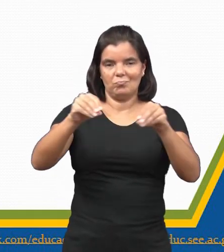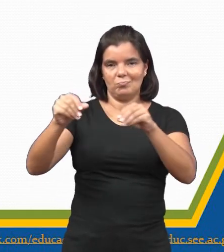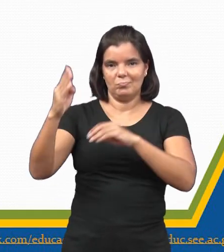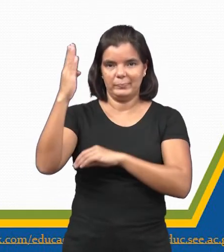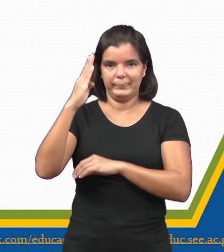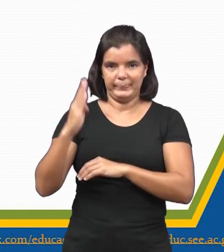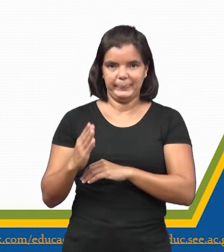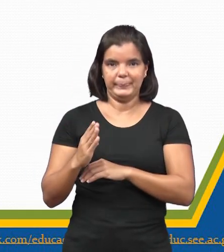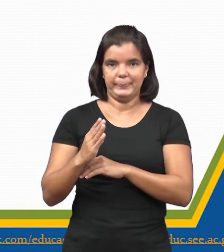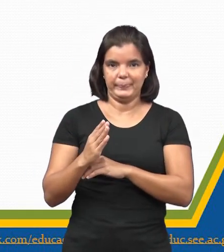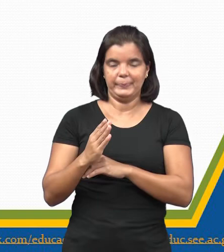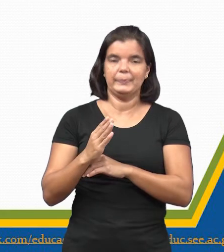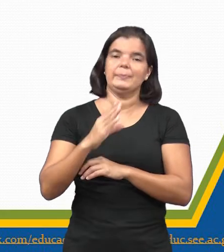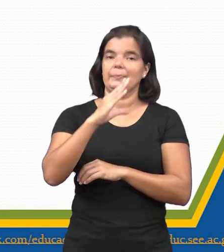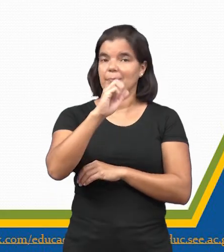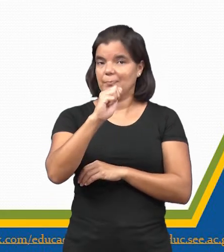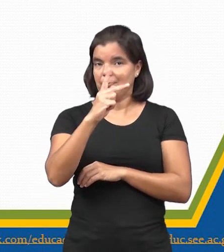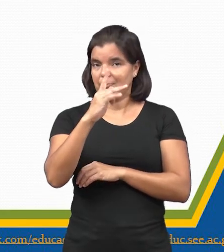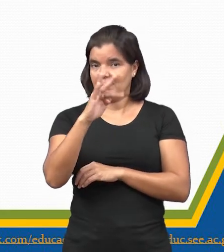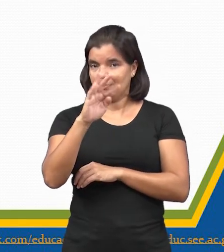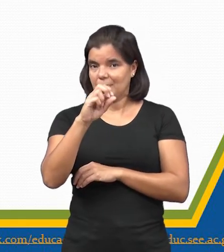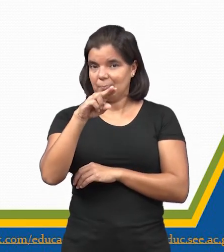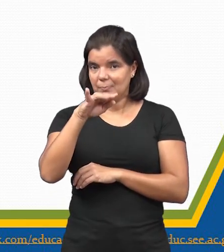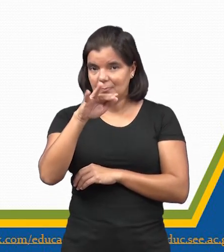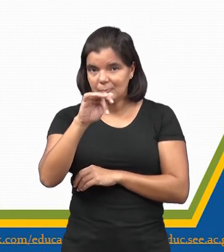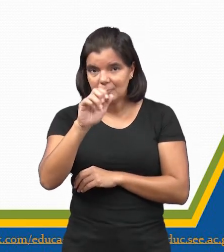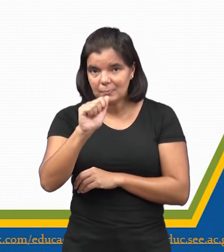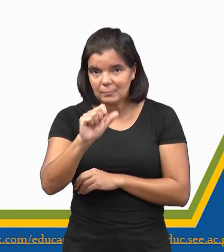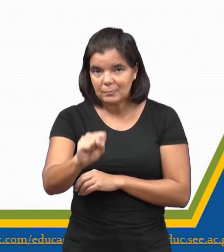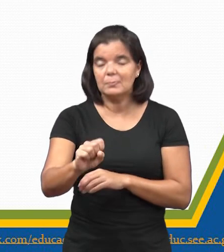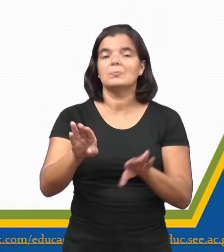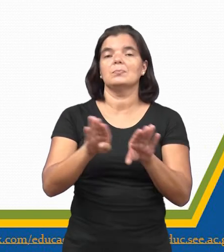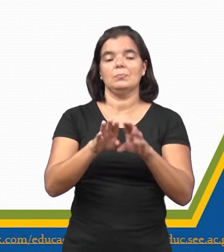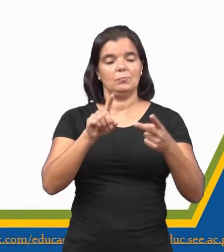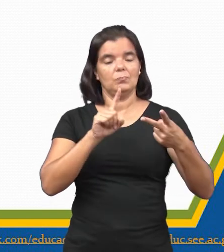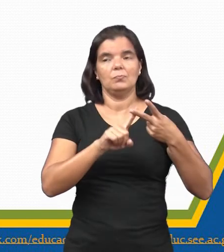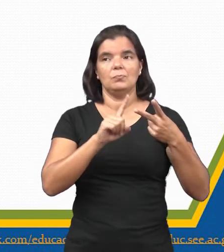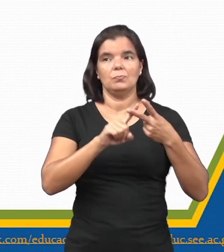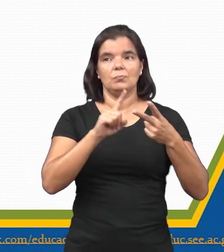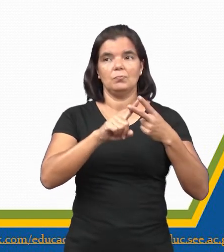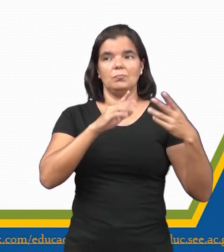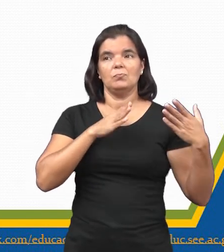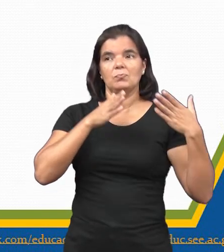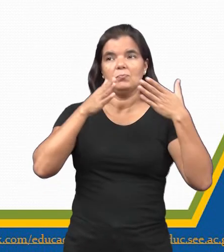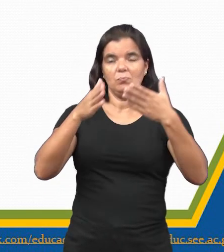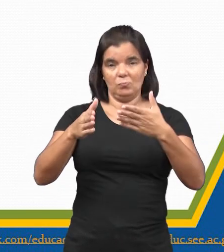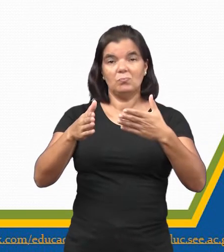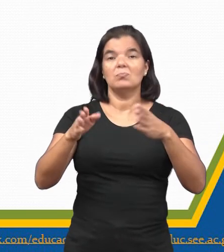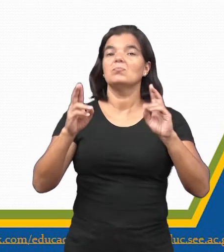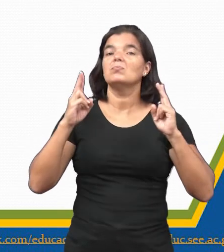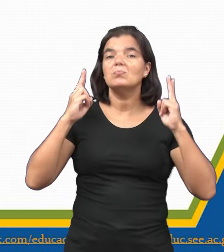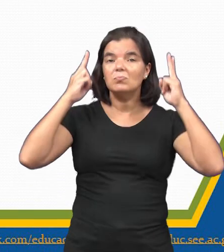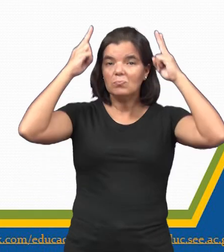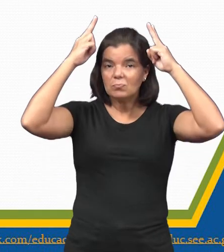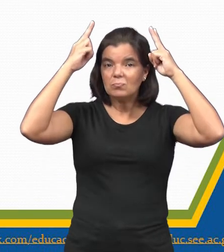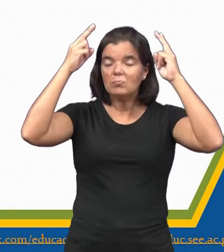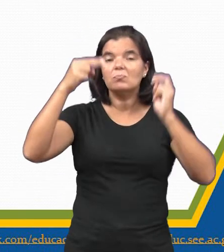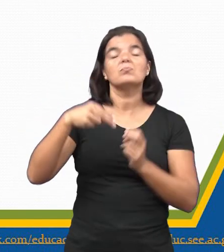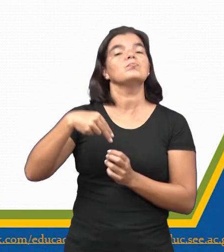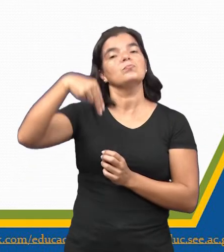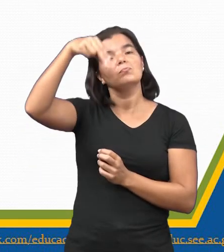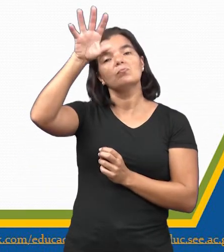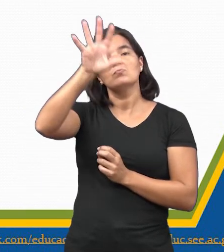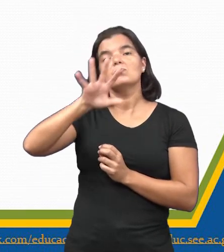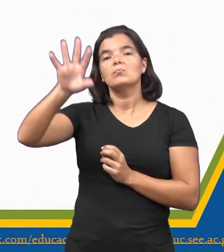brasileiro em capitanias. Questão 2, a invasão e a ocupação holandesas no nordeste do